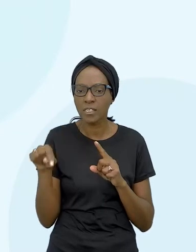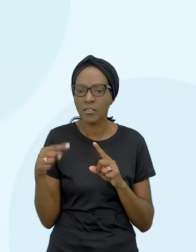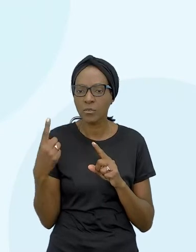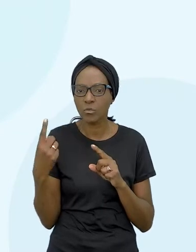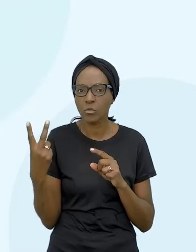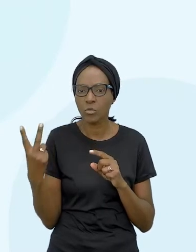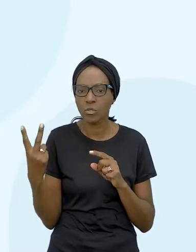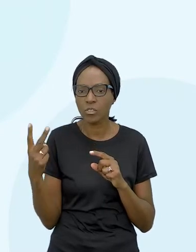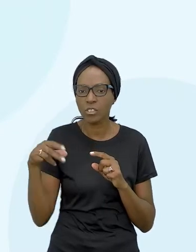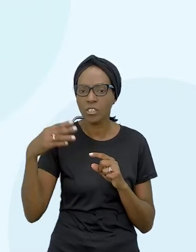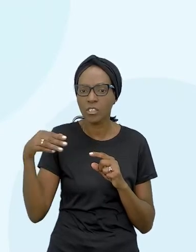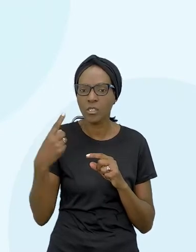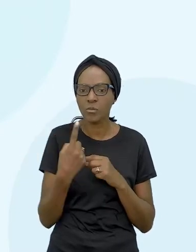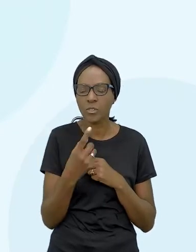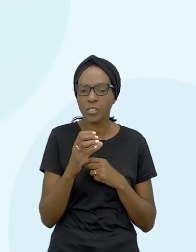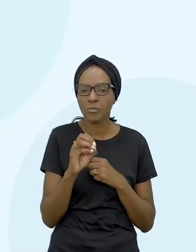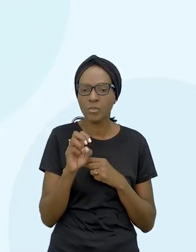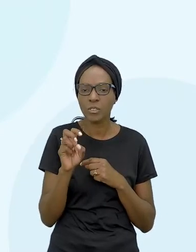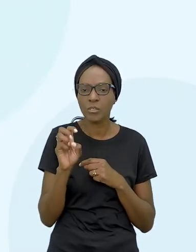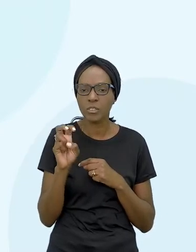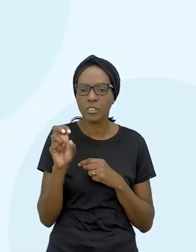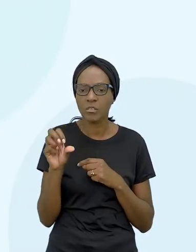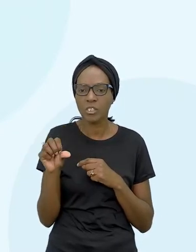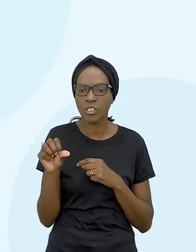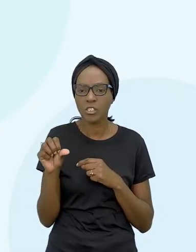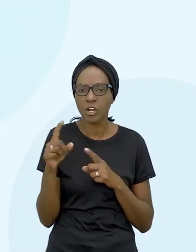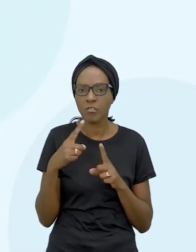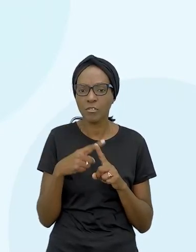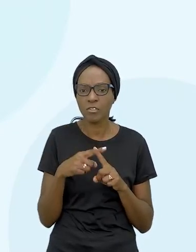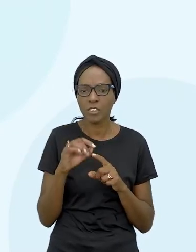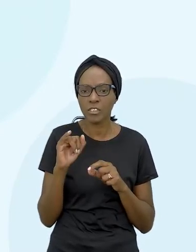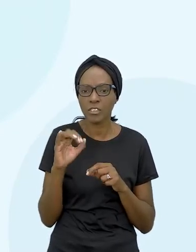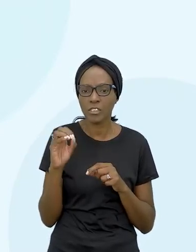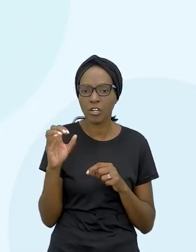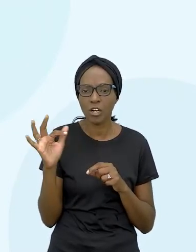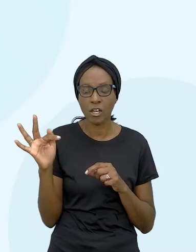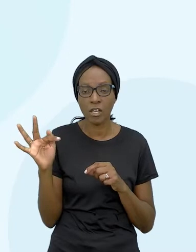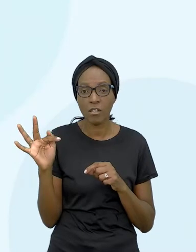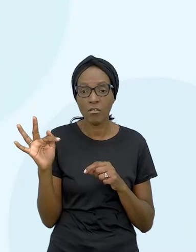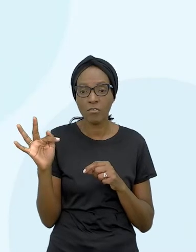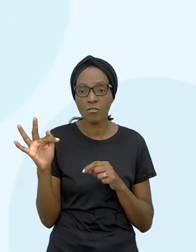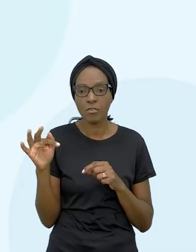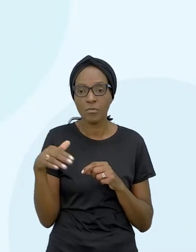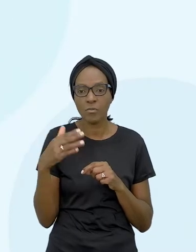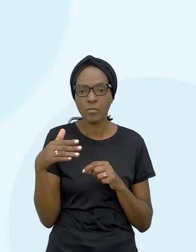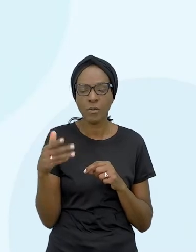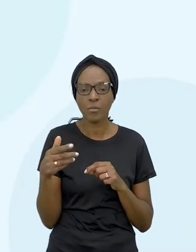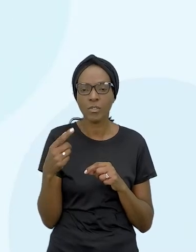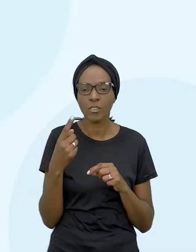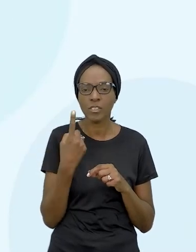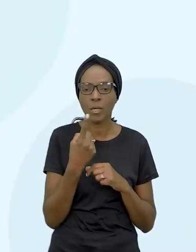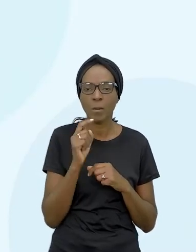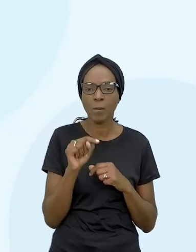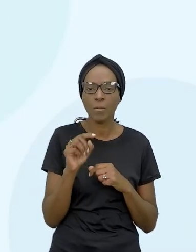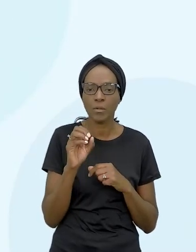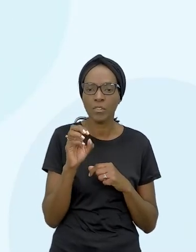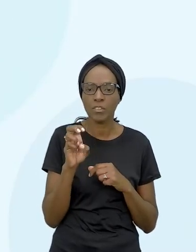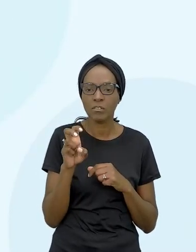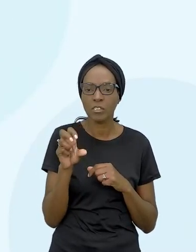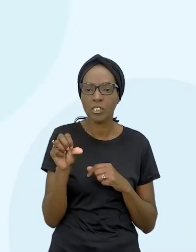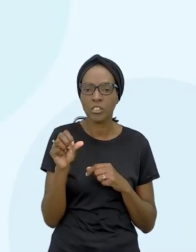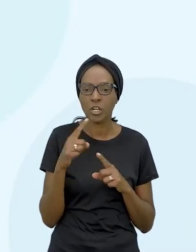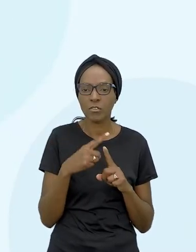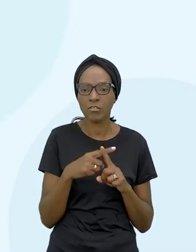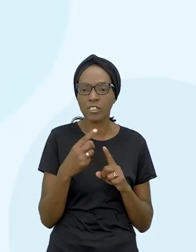depois R$.059 vezes o IOF R$ 1.059 vezes 30 vezes o